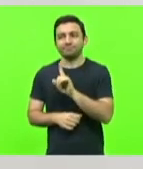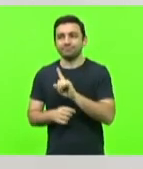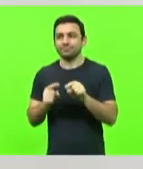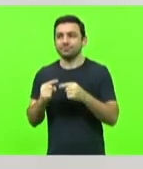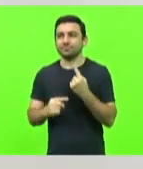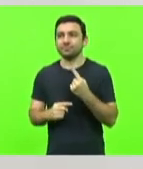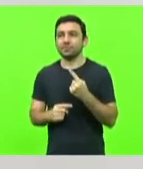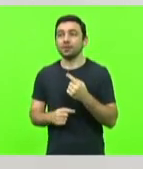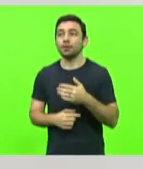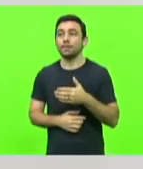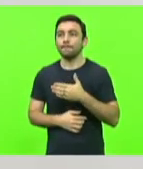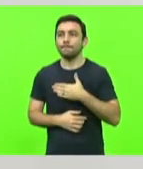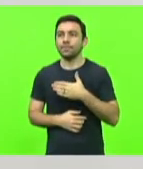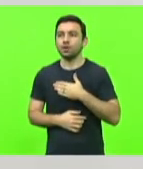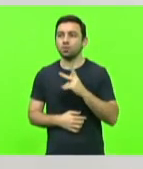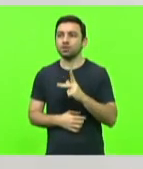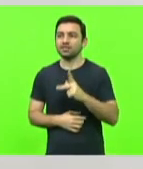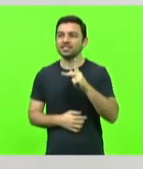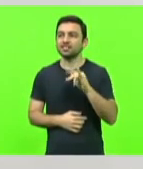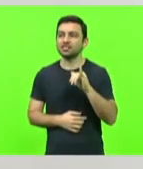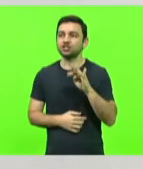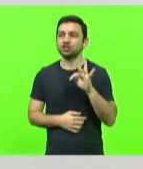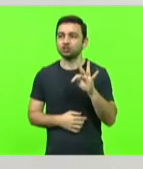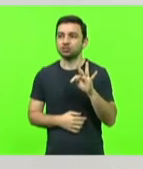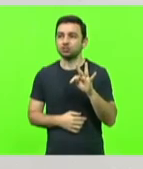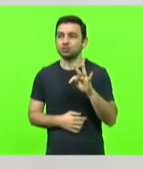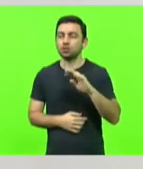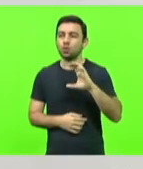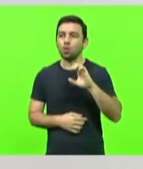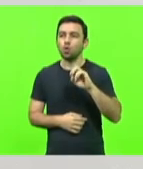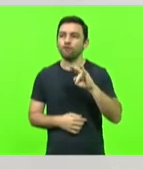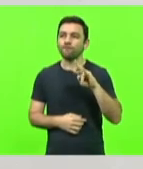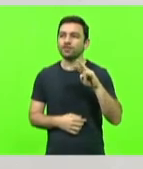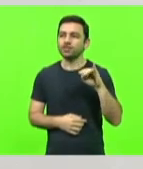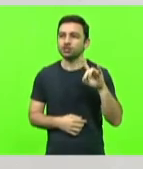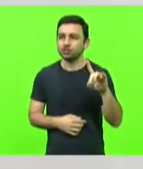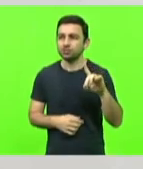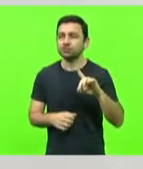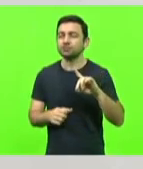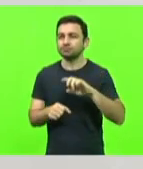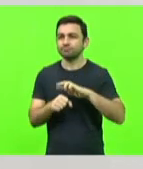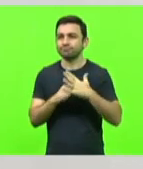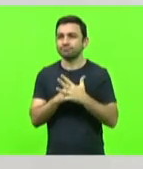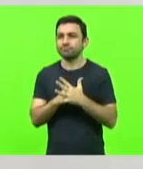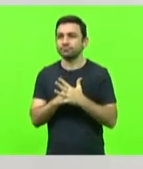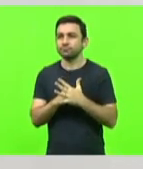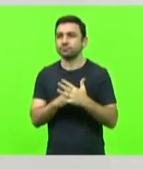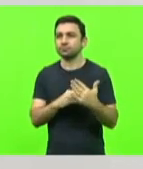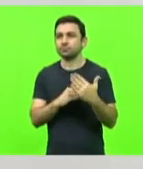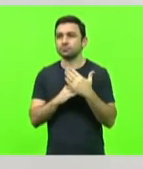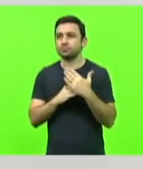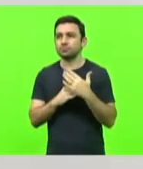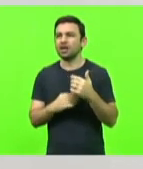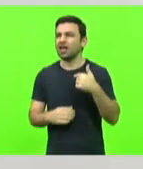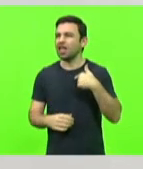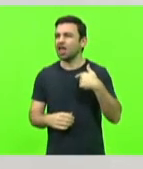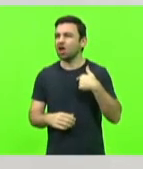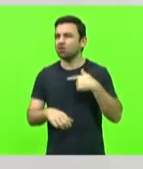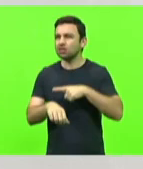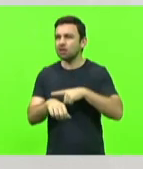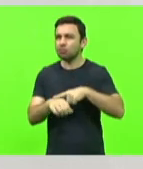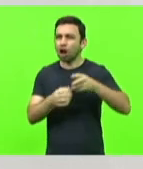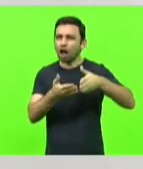isso aqui é o meu kit Covid, é isso mesmo, o meu kit Covid. Esse tempo todo de pandemia,